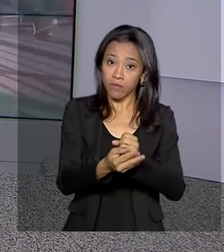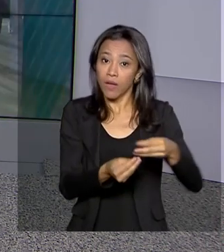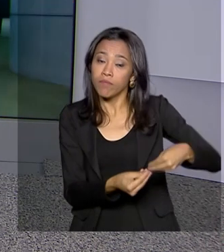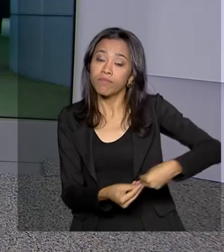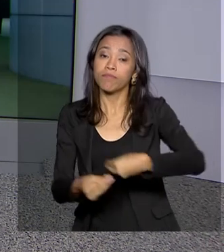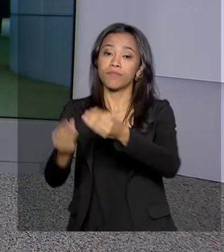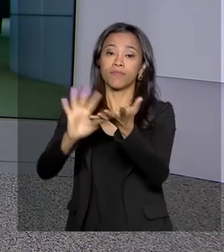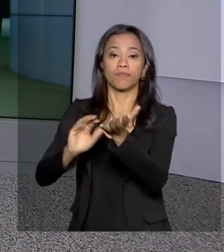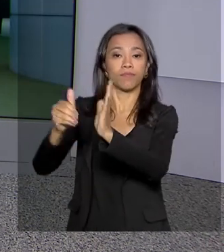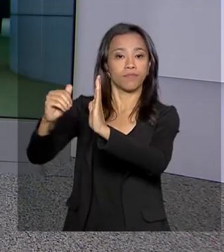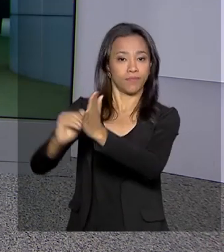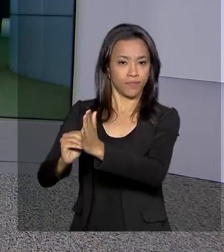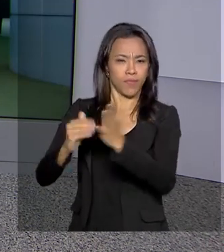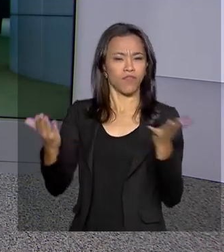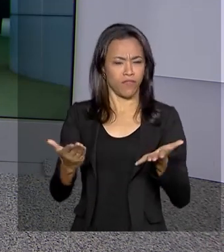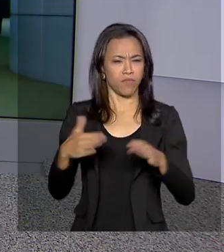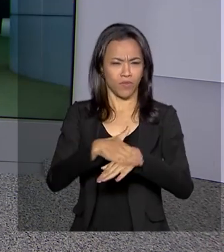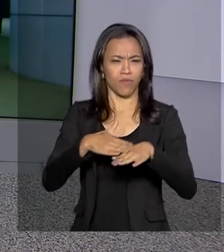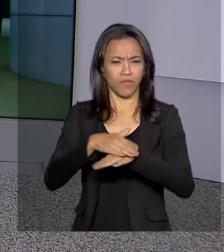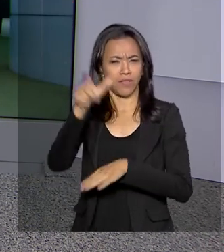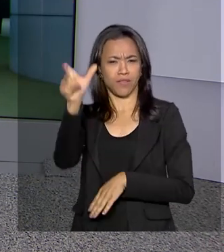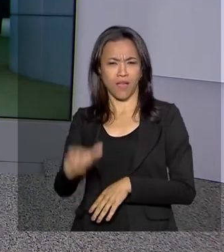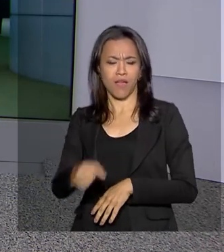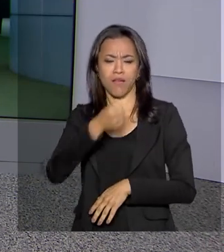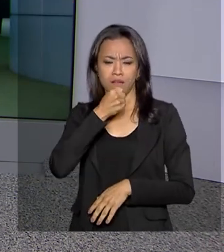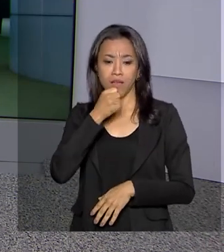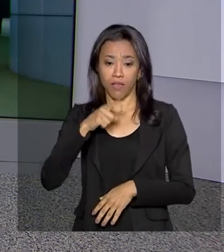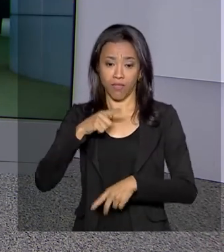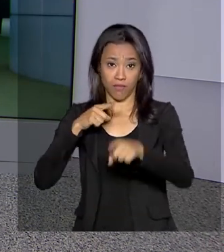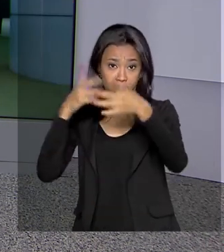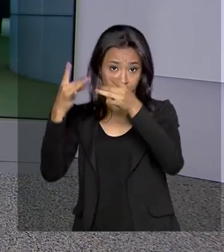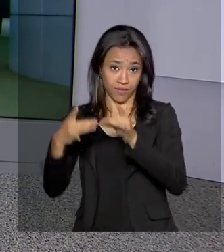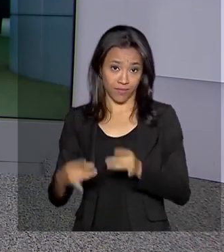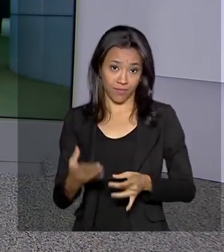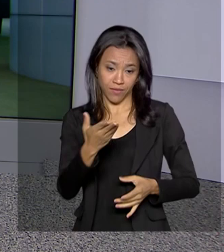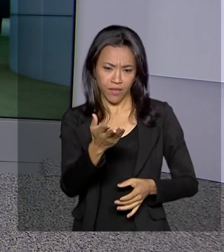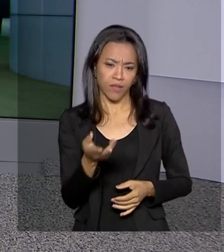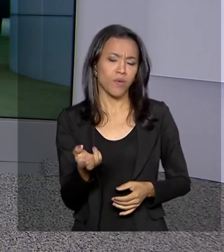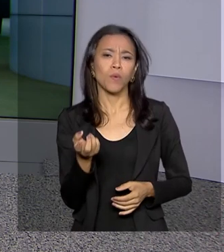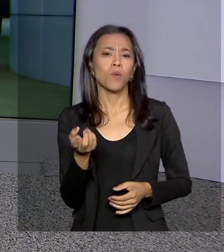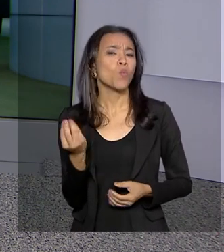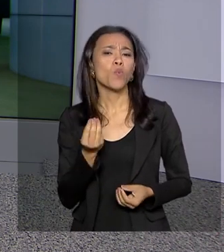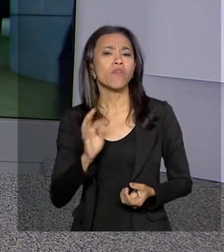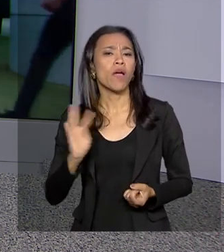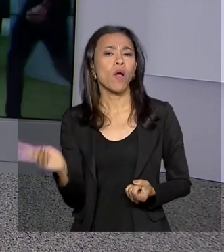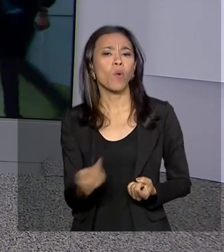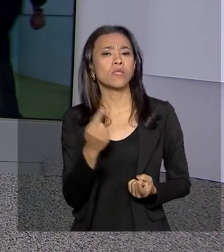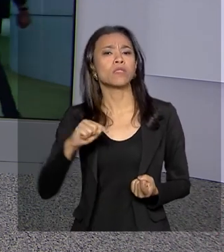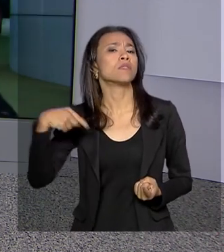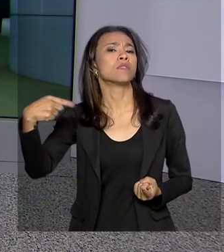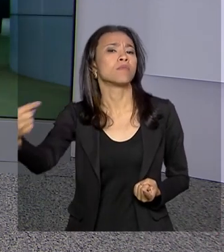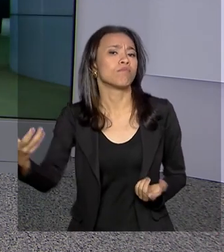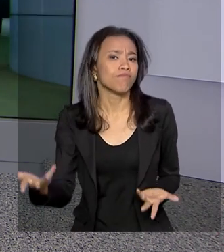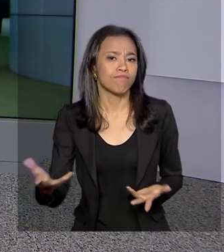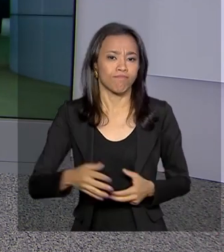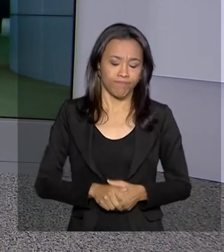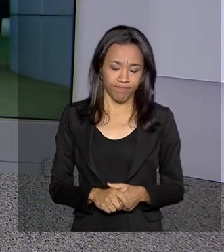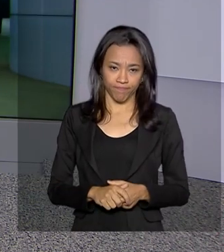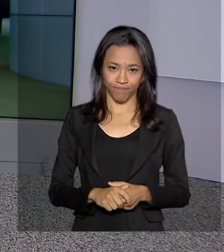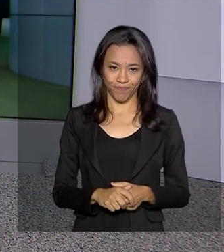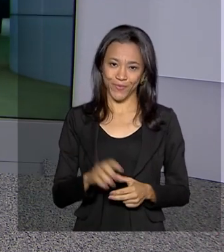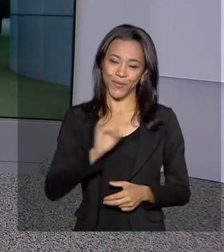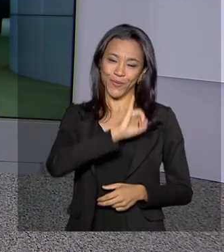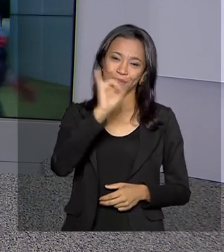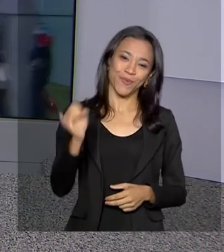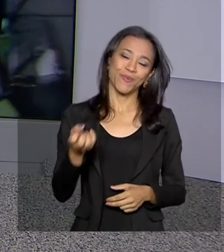então conversar ao vivo com Glauco de Queiroz, ele traz os detalhes pra gente. Glauco, bom dia. Quais são os próximos passos agora? Olá,